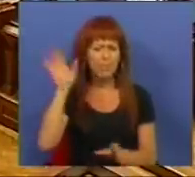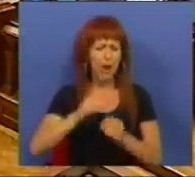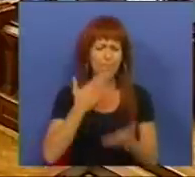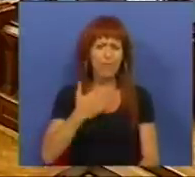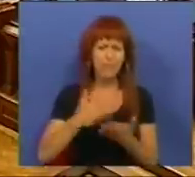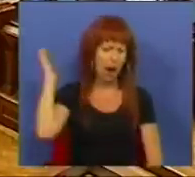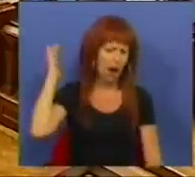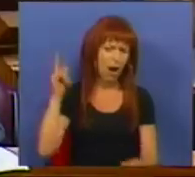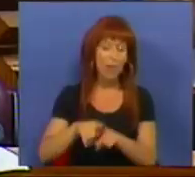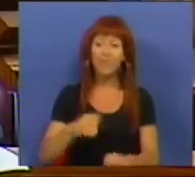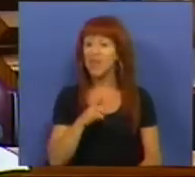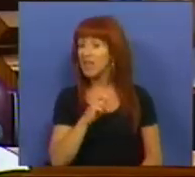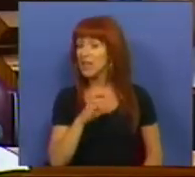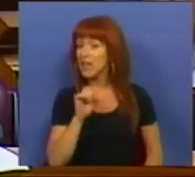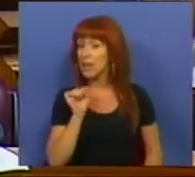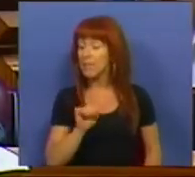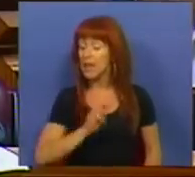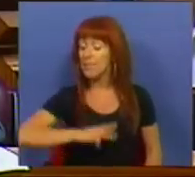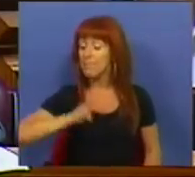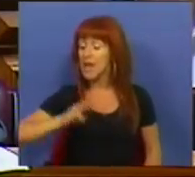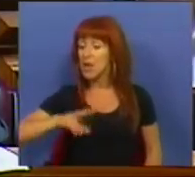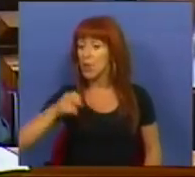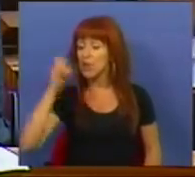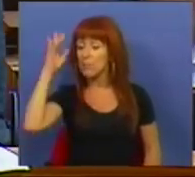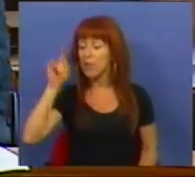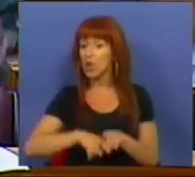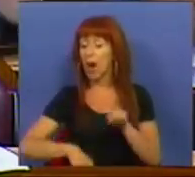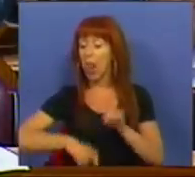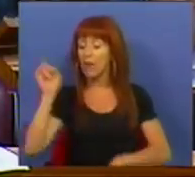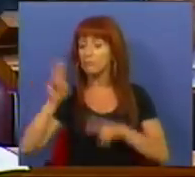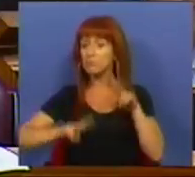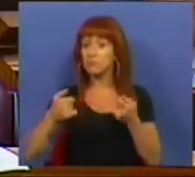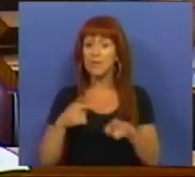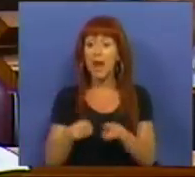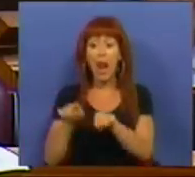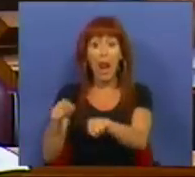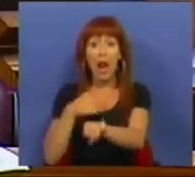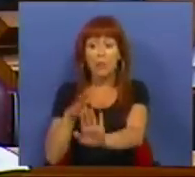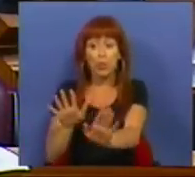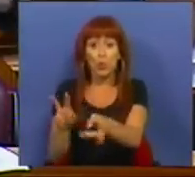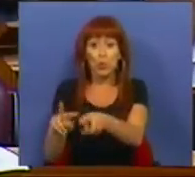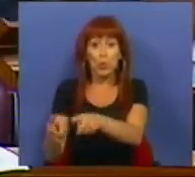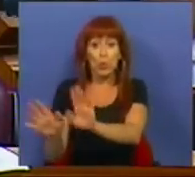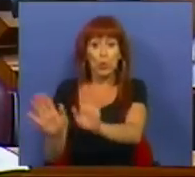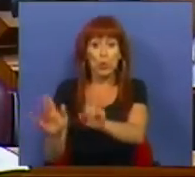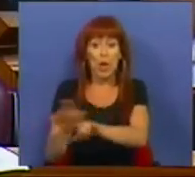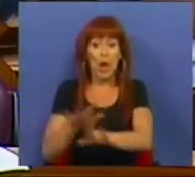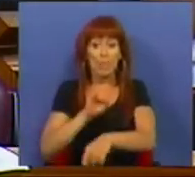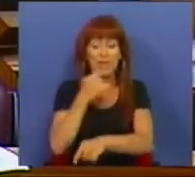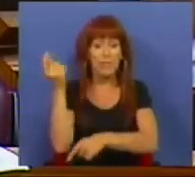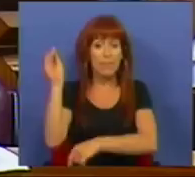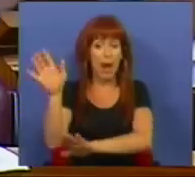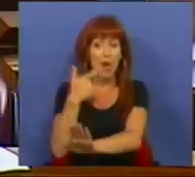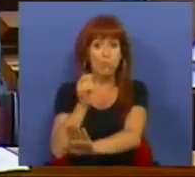gigantescas. 30 mil milhões de euros de fraude e invasão fiscal. Mas nessa os senhores não querem mexer. Acabar com o segredo